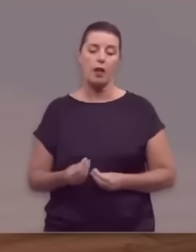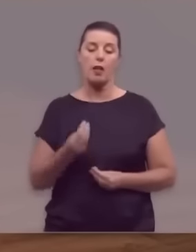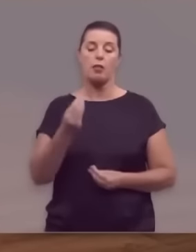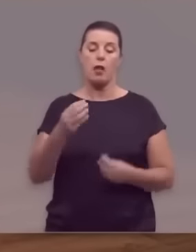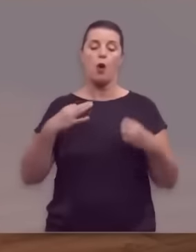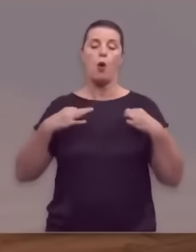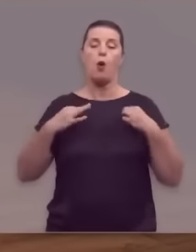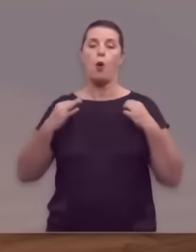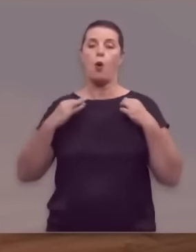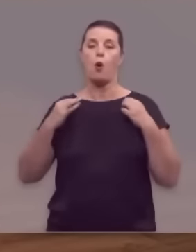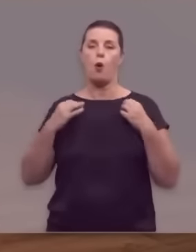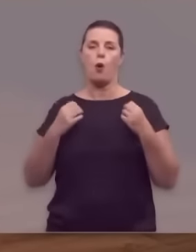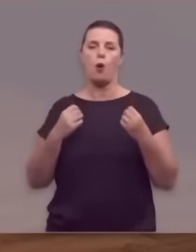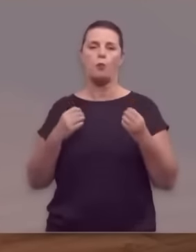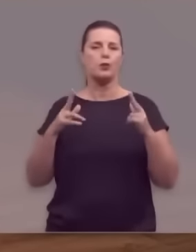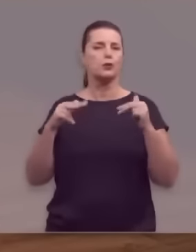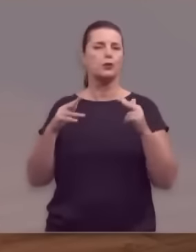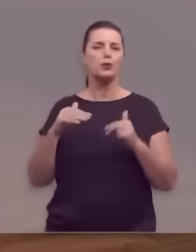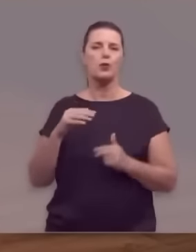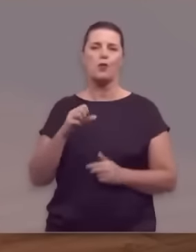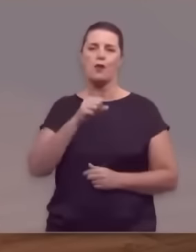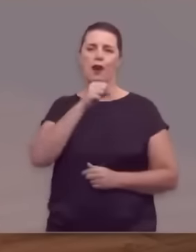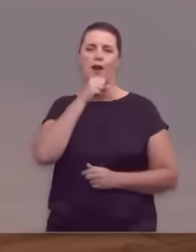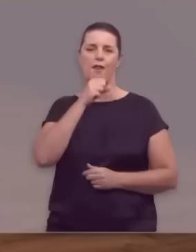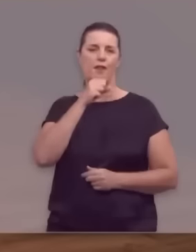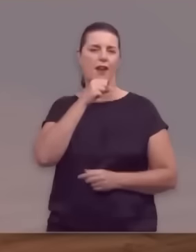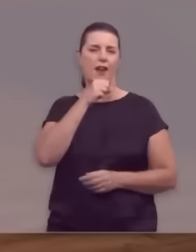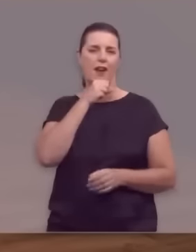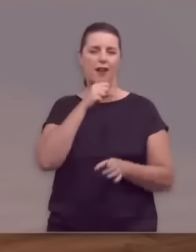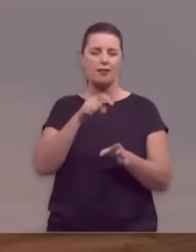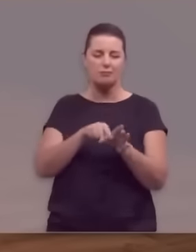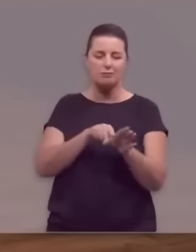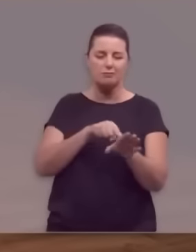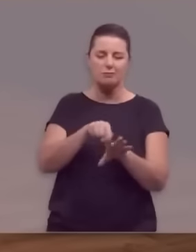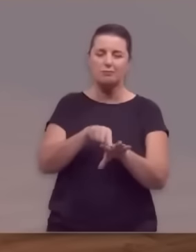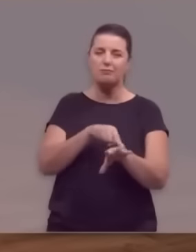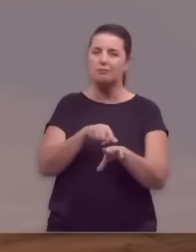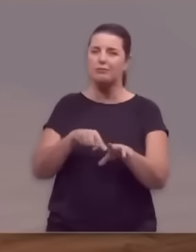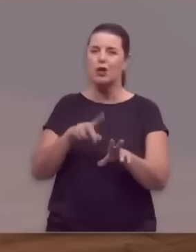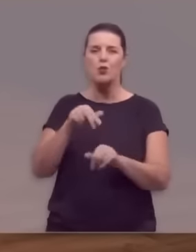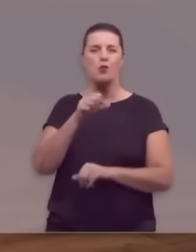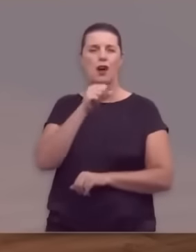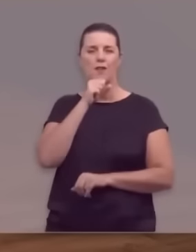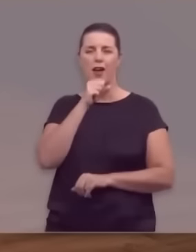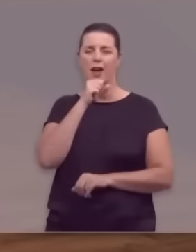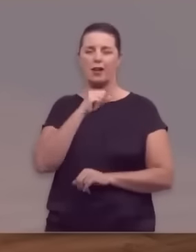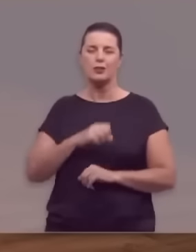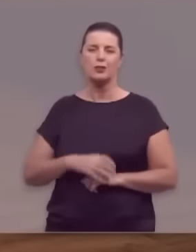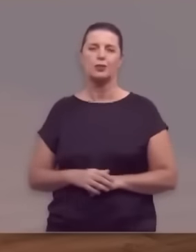dando-lhes vestes que não envelheciam no corpo e calçados que não envelheciam nos pés,